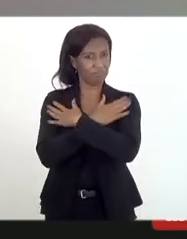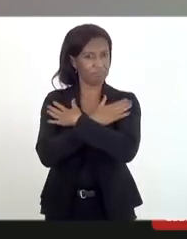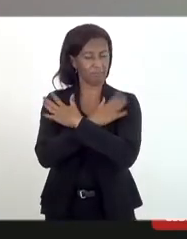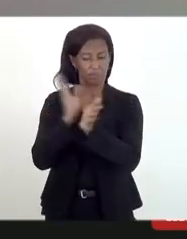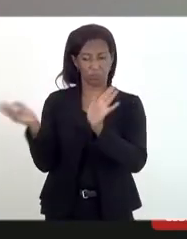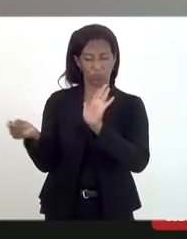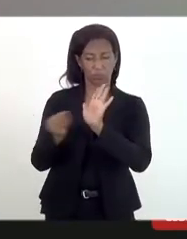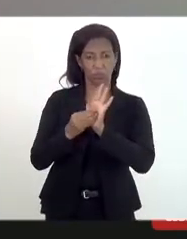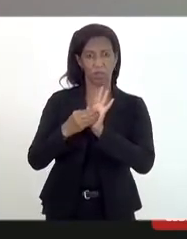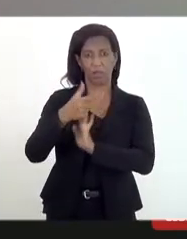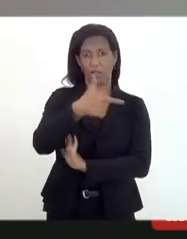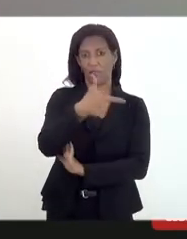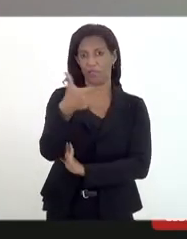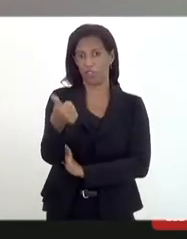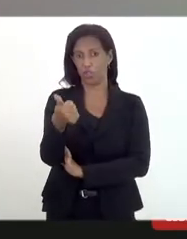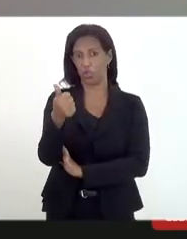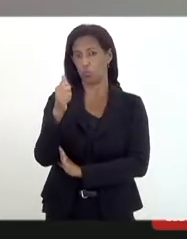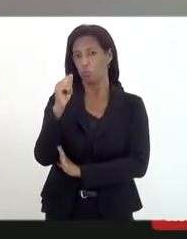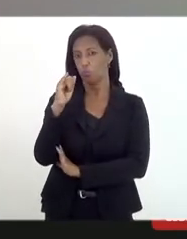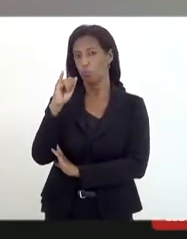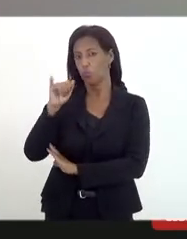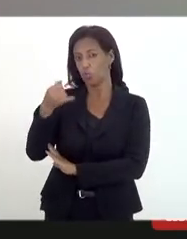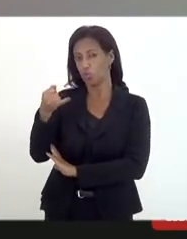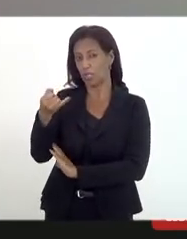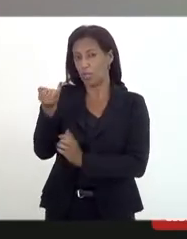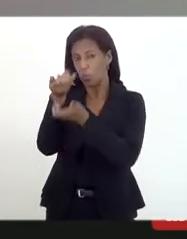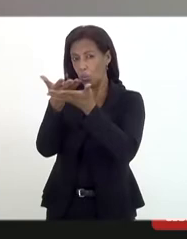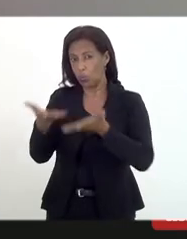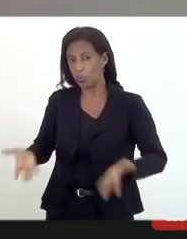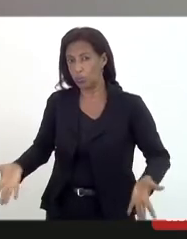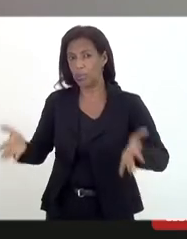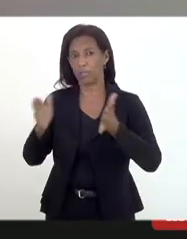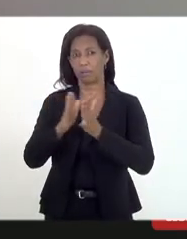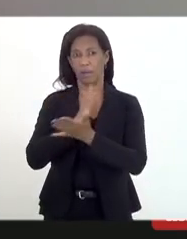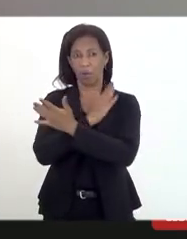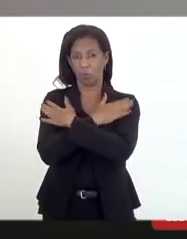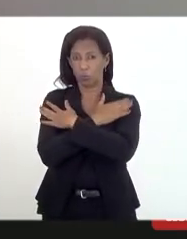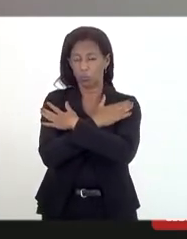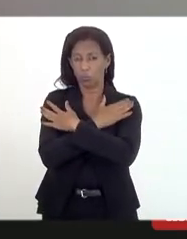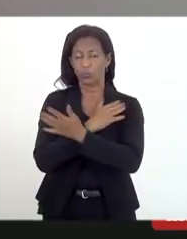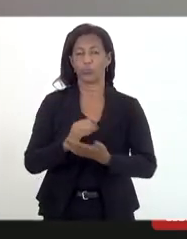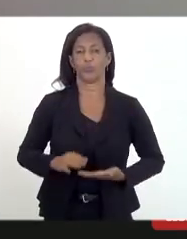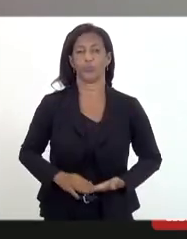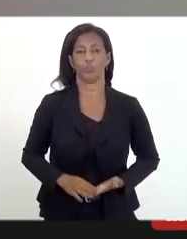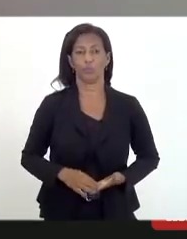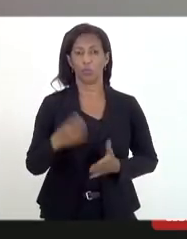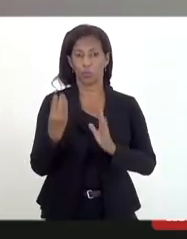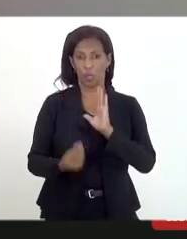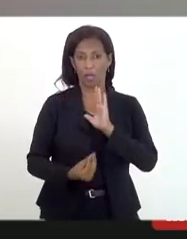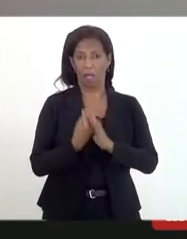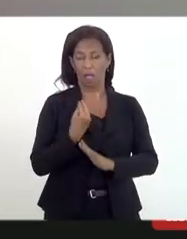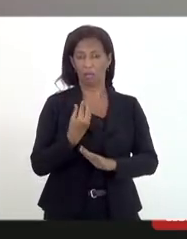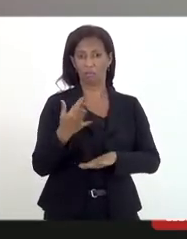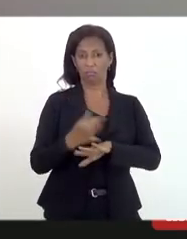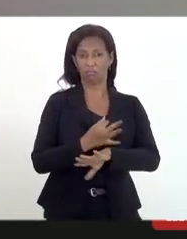marcando o 21 de janeiro como dia de reflexão, de celebração da data, um feriado que foi criado